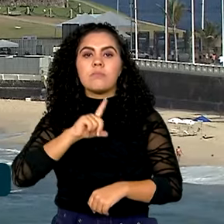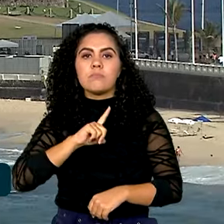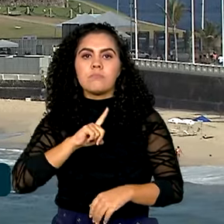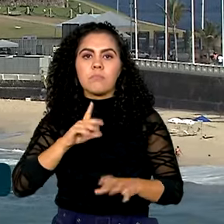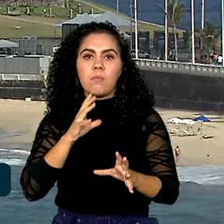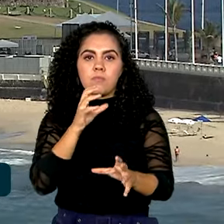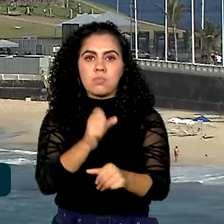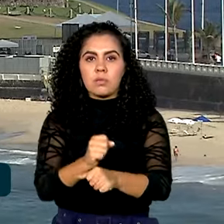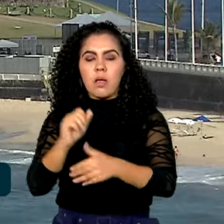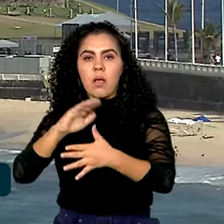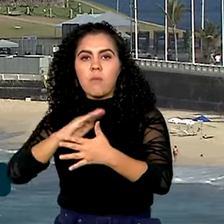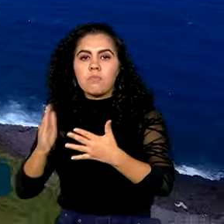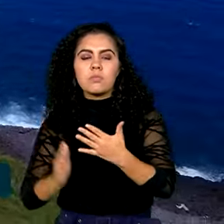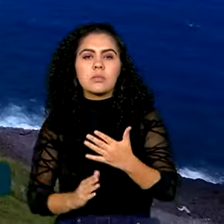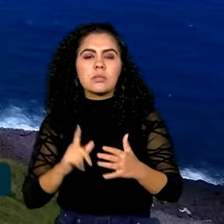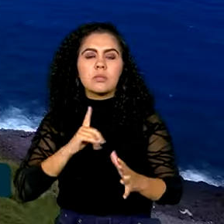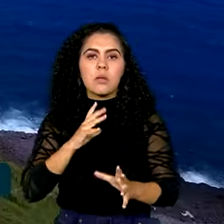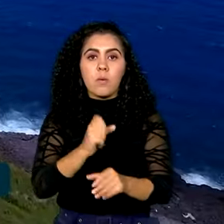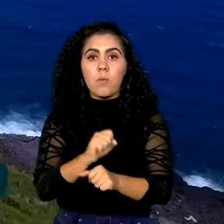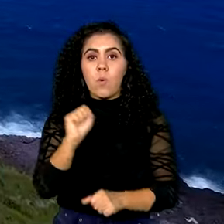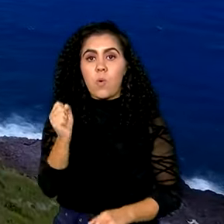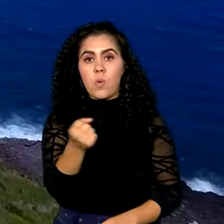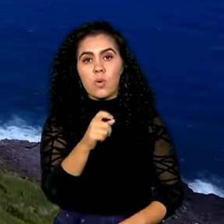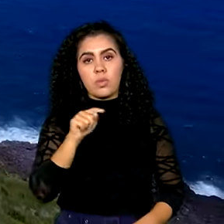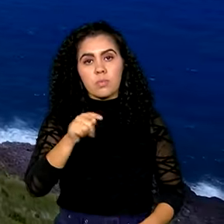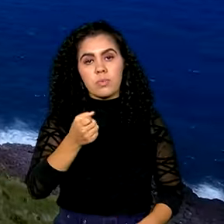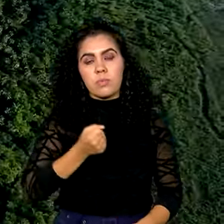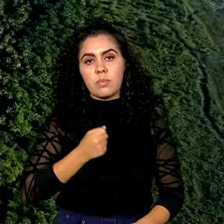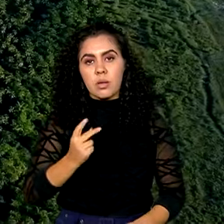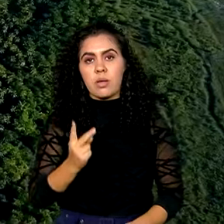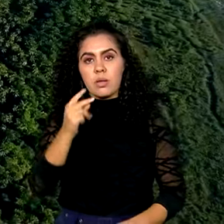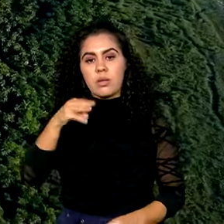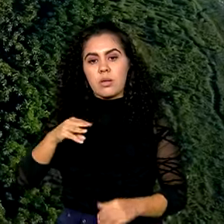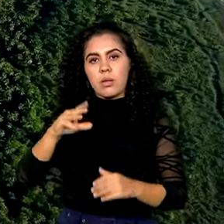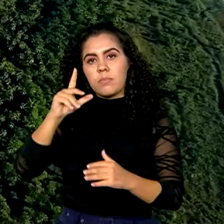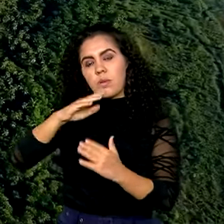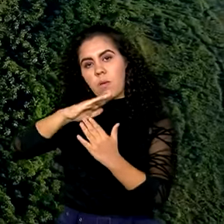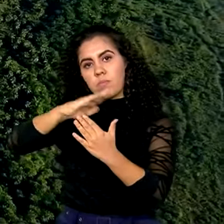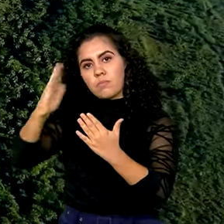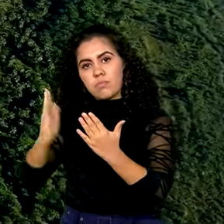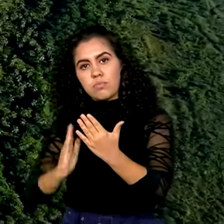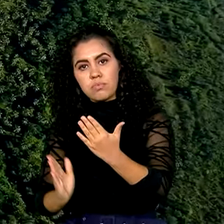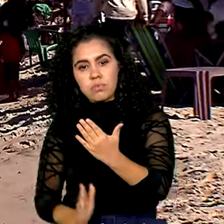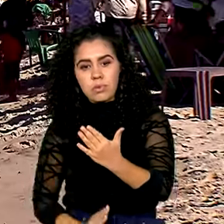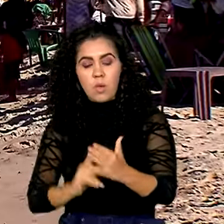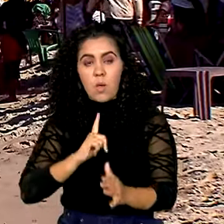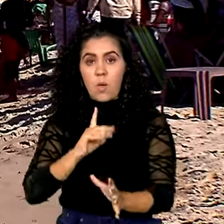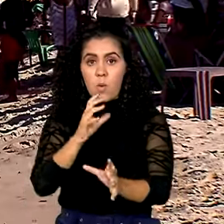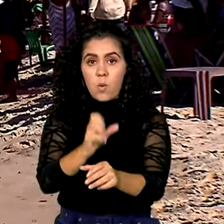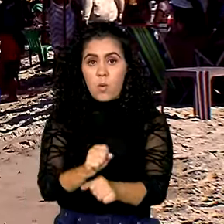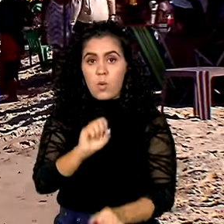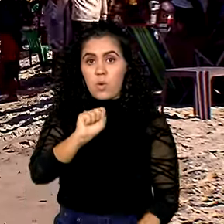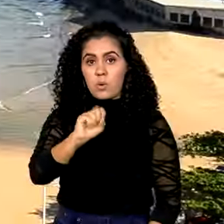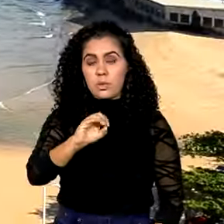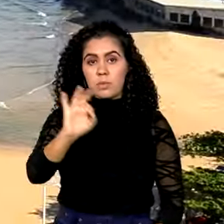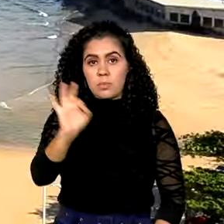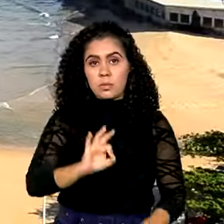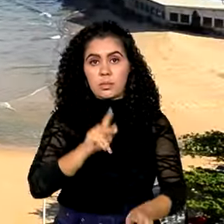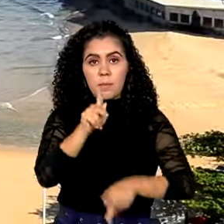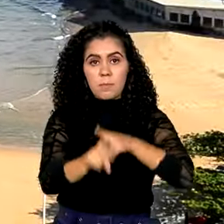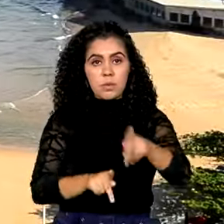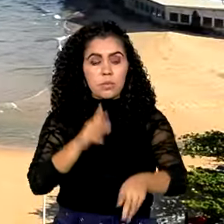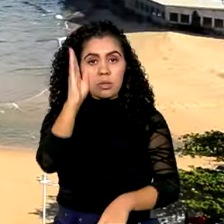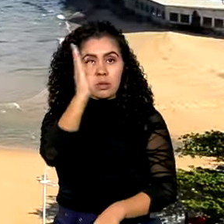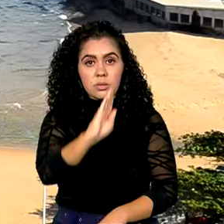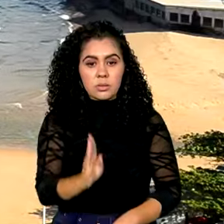juntos aproximadamente 8.500 quilômetros de litoral. 80% da população brasileira vive